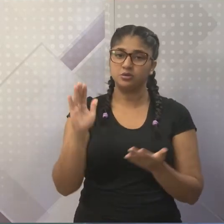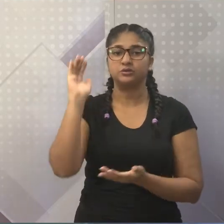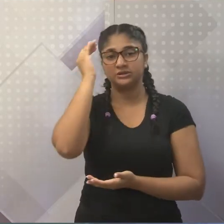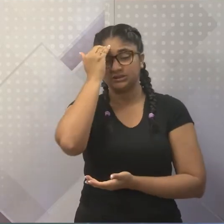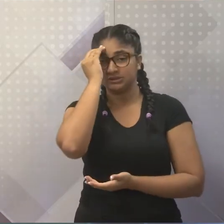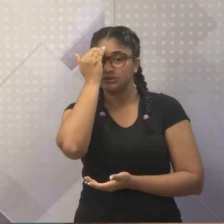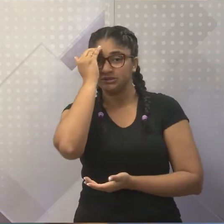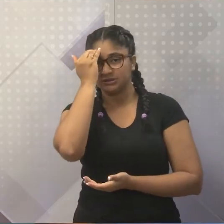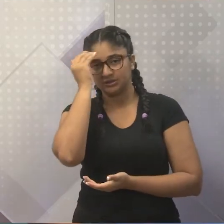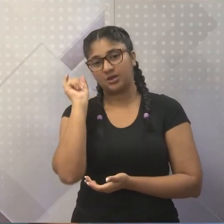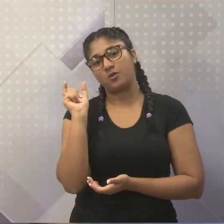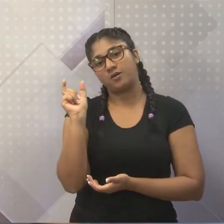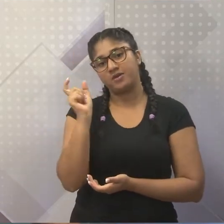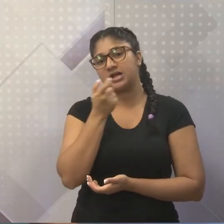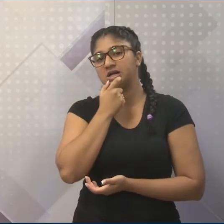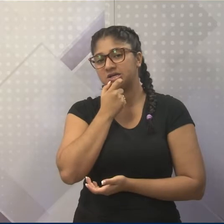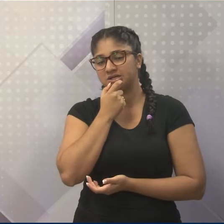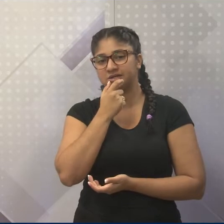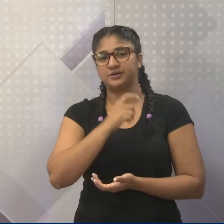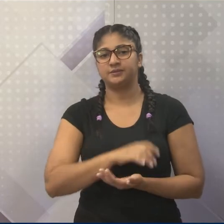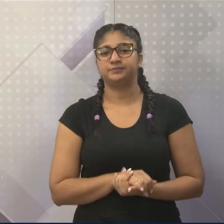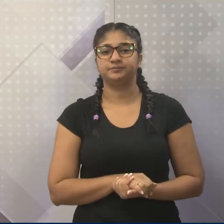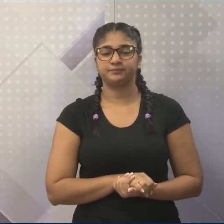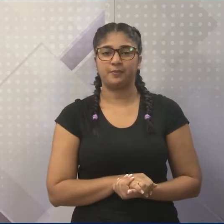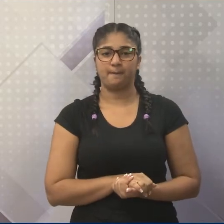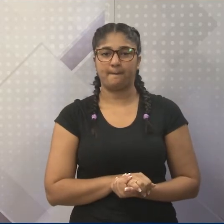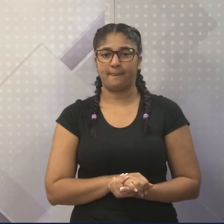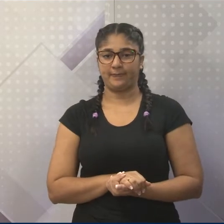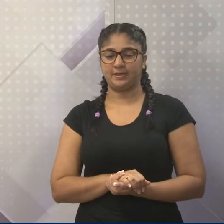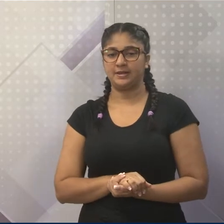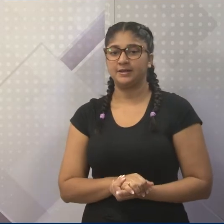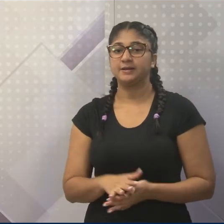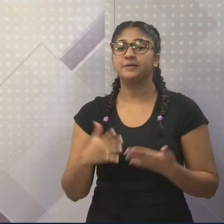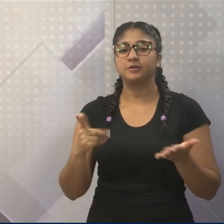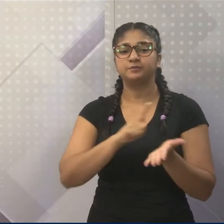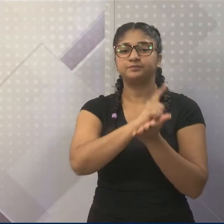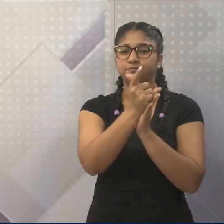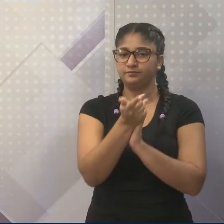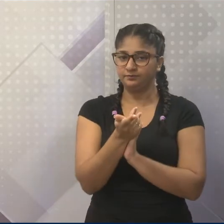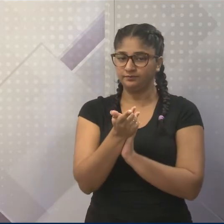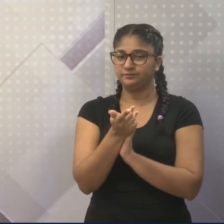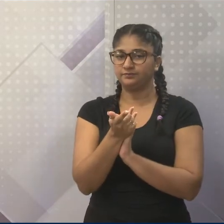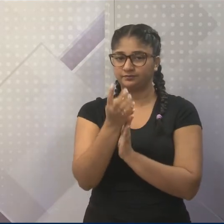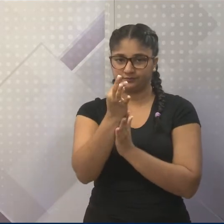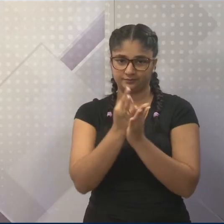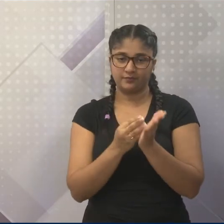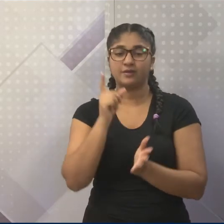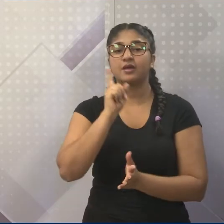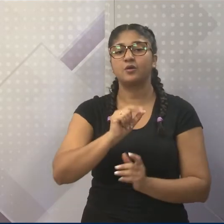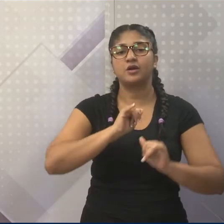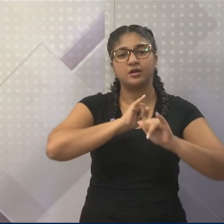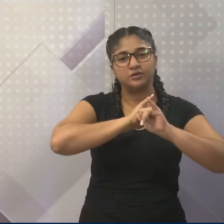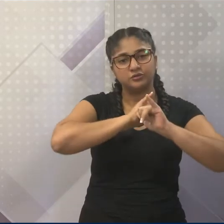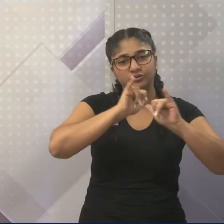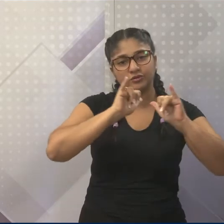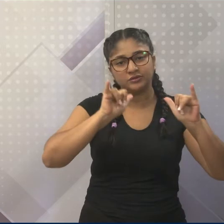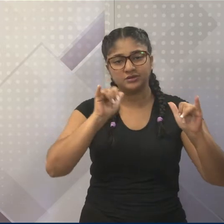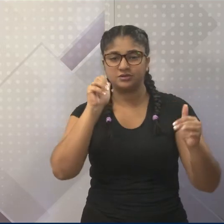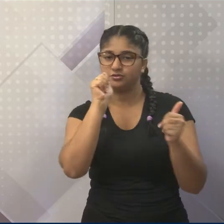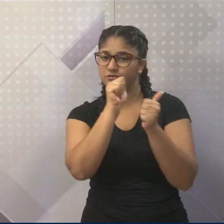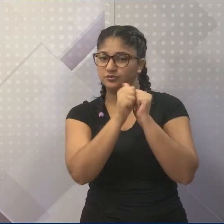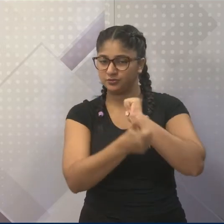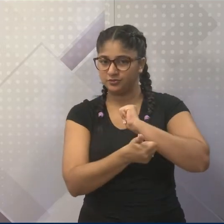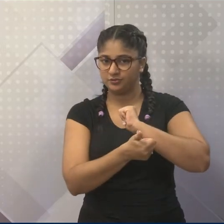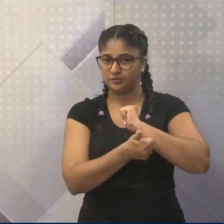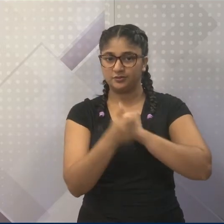em uma palavra inglesa. Bacana. Vamos para a próxima aqui. Outro gênero de notícia, gênero textual, notícia esportiva.